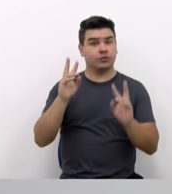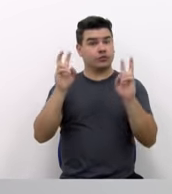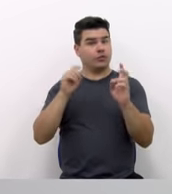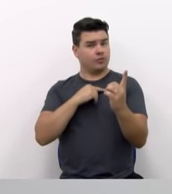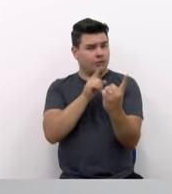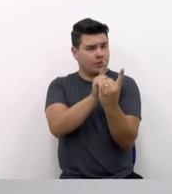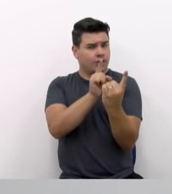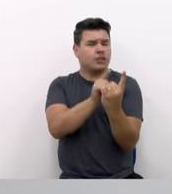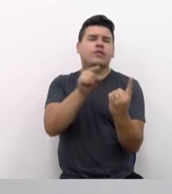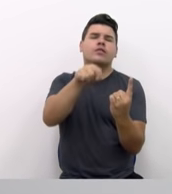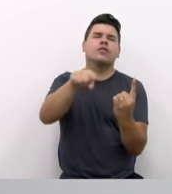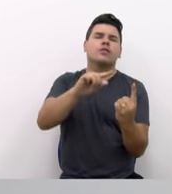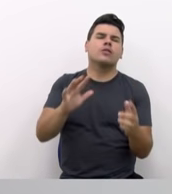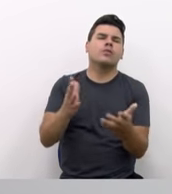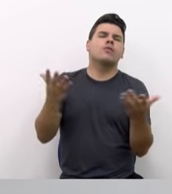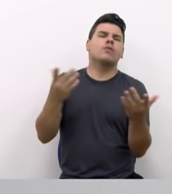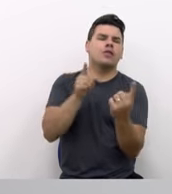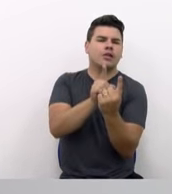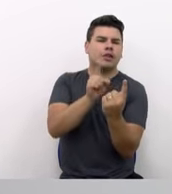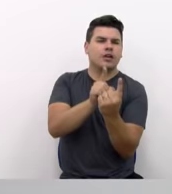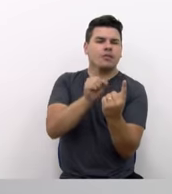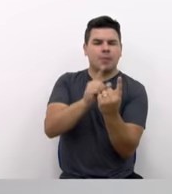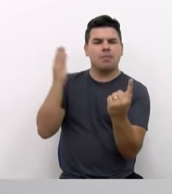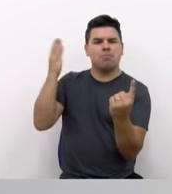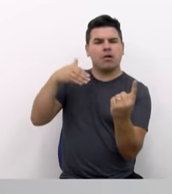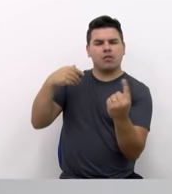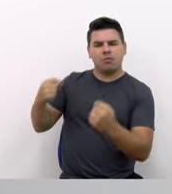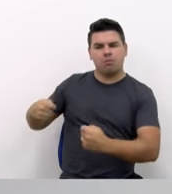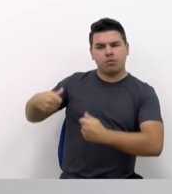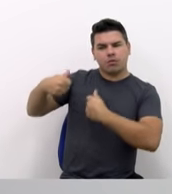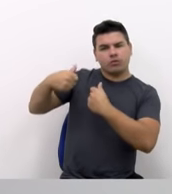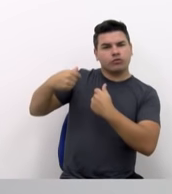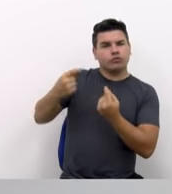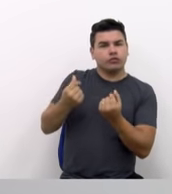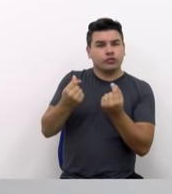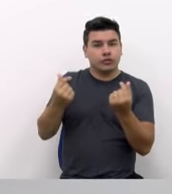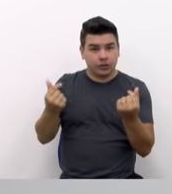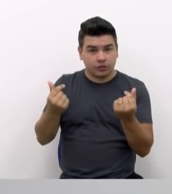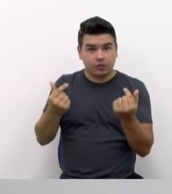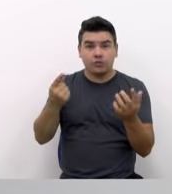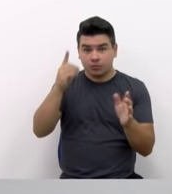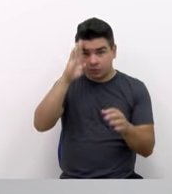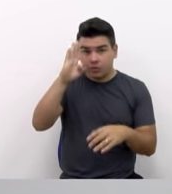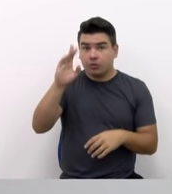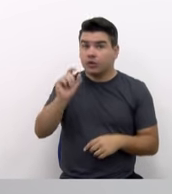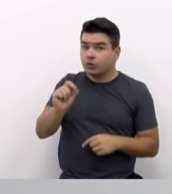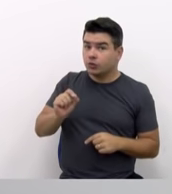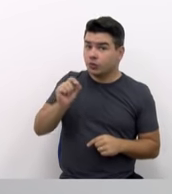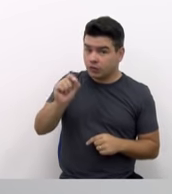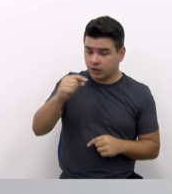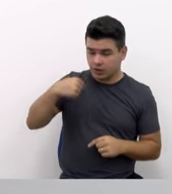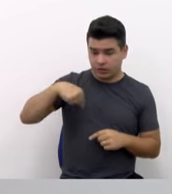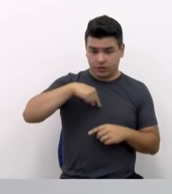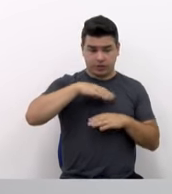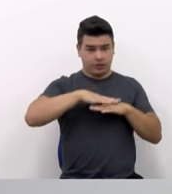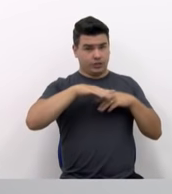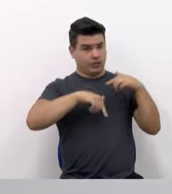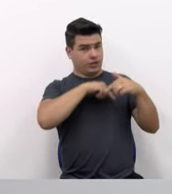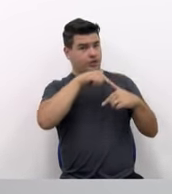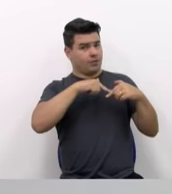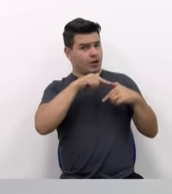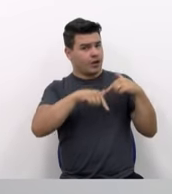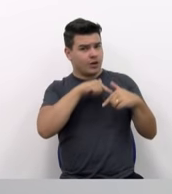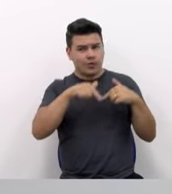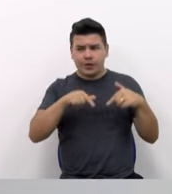quais são os seus clientes que garantem o seu faturamento? Normalmente, o que nós fazemos? Nós pensamos quem são os nossos